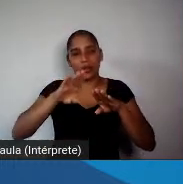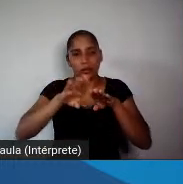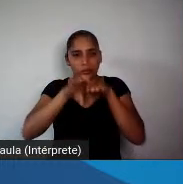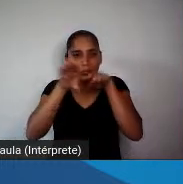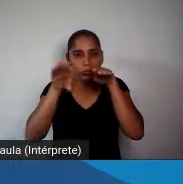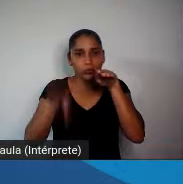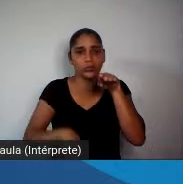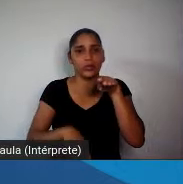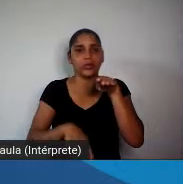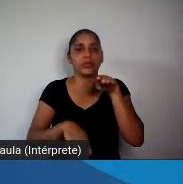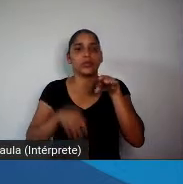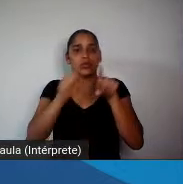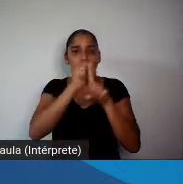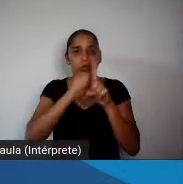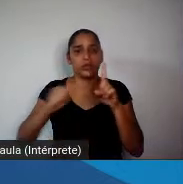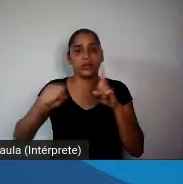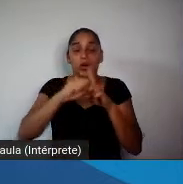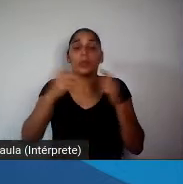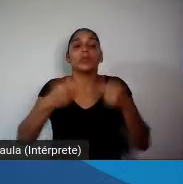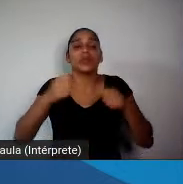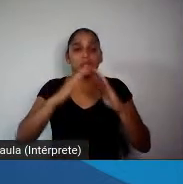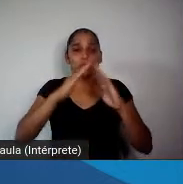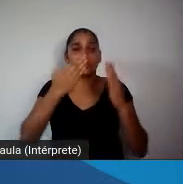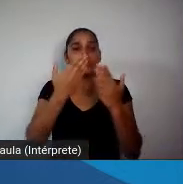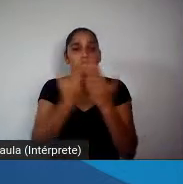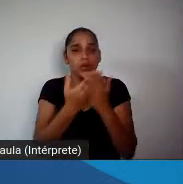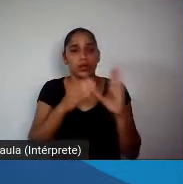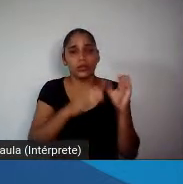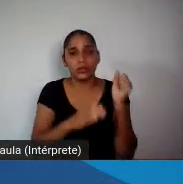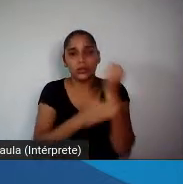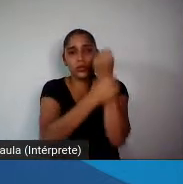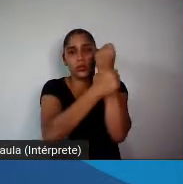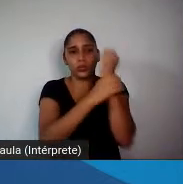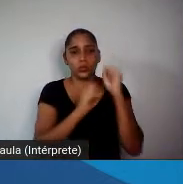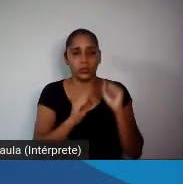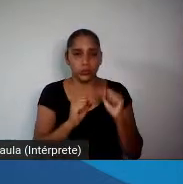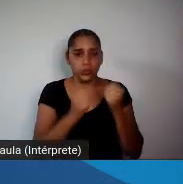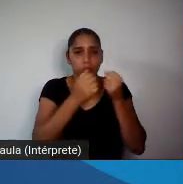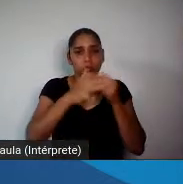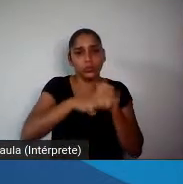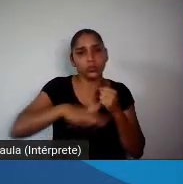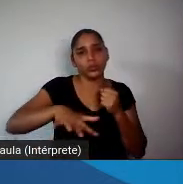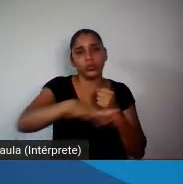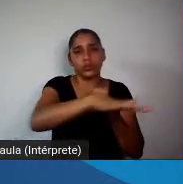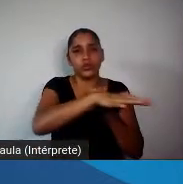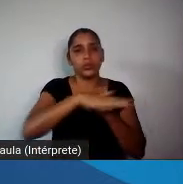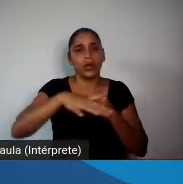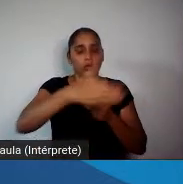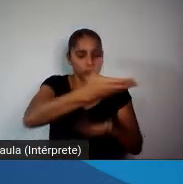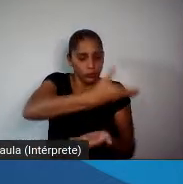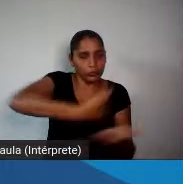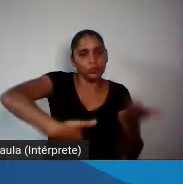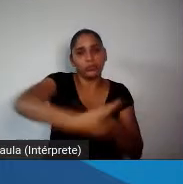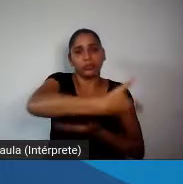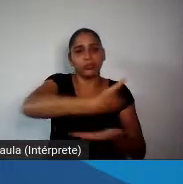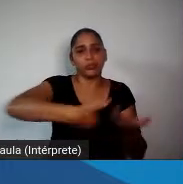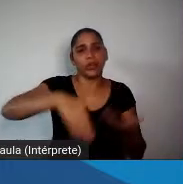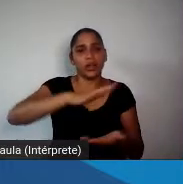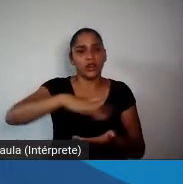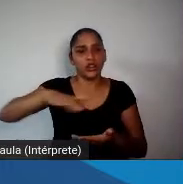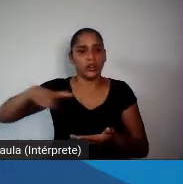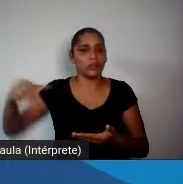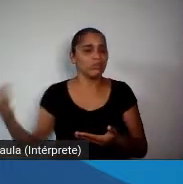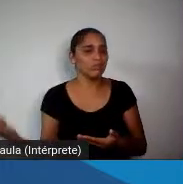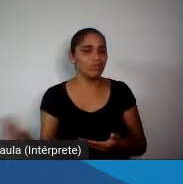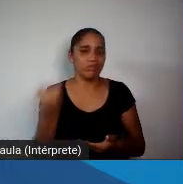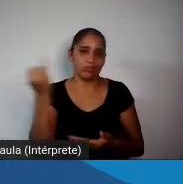precisamos é ter escolas seguras, espaços de convivência absolutamente fundamentais